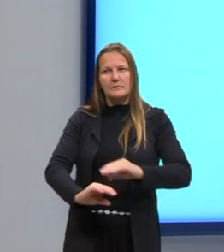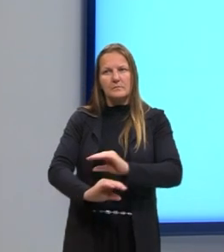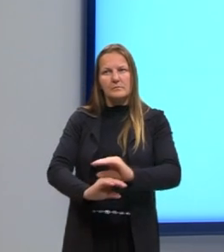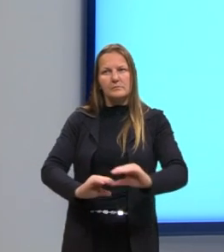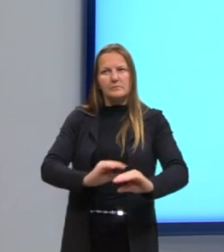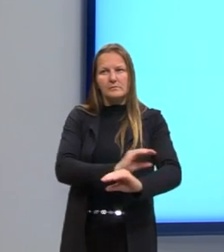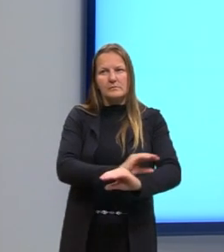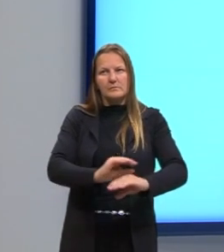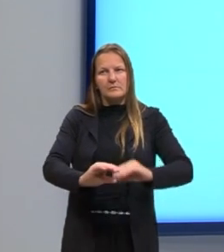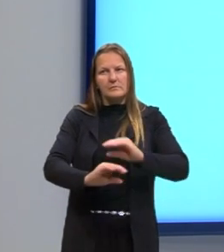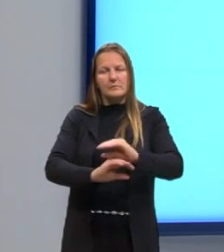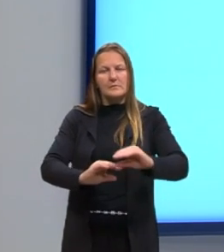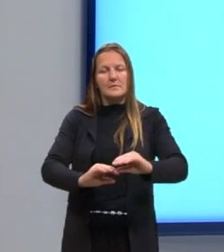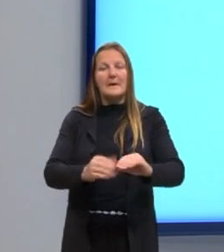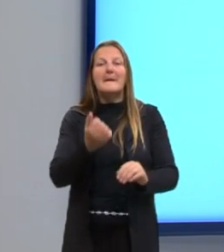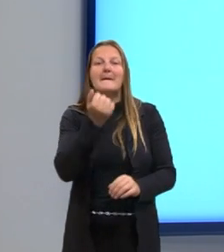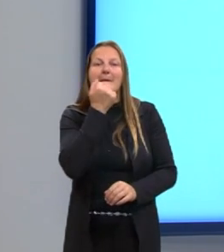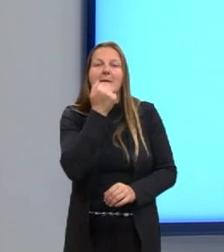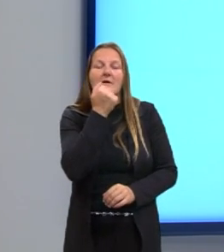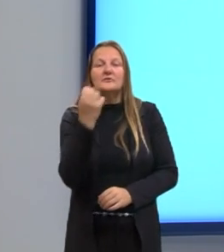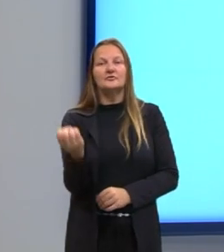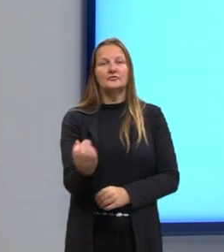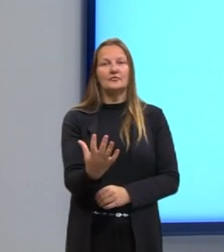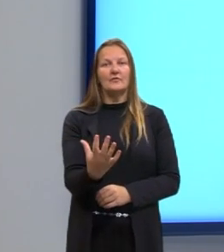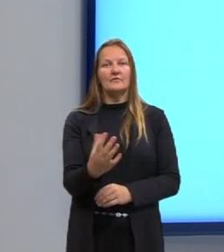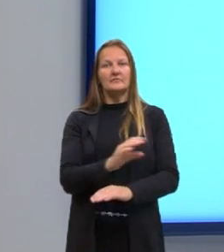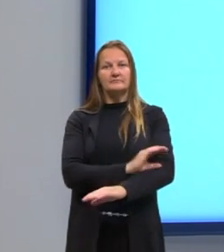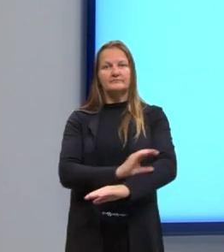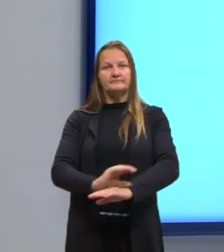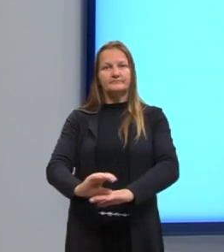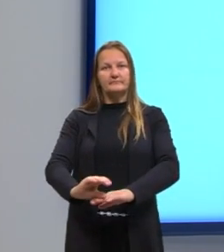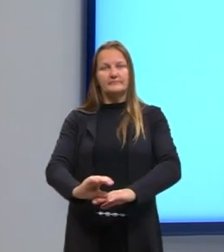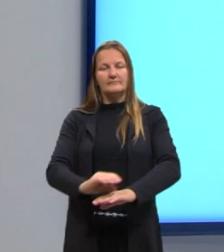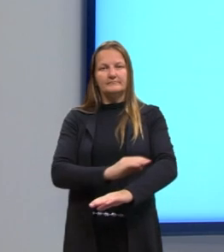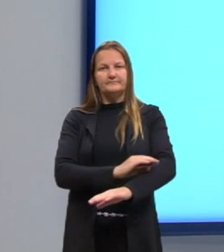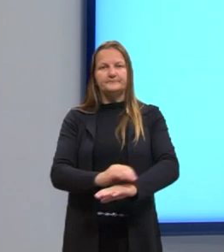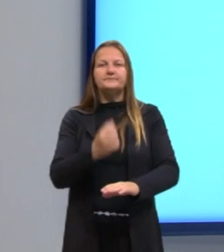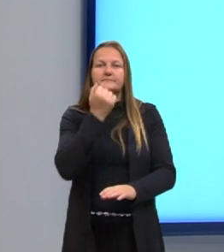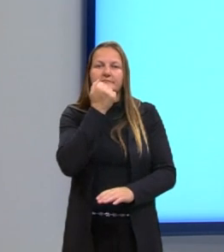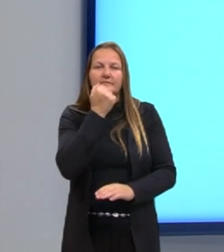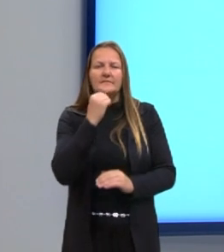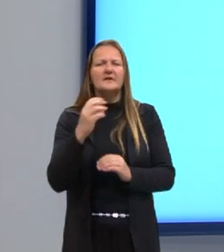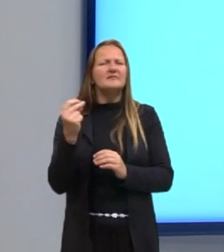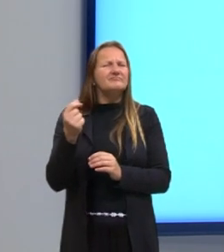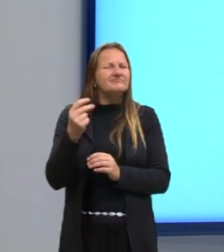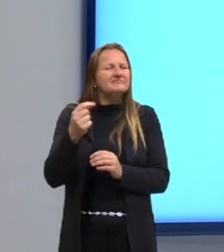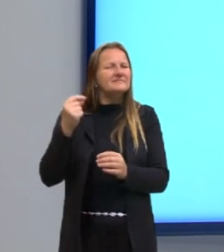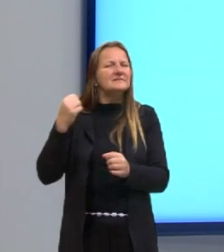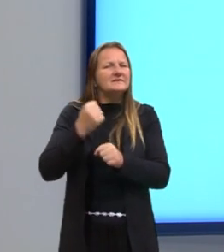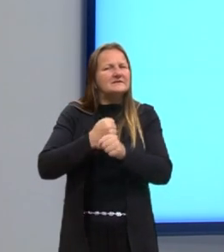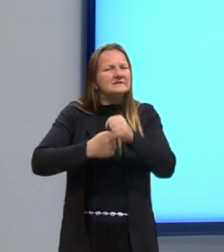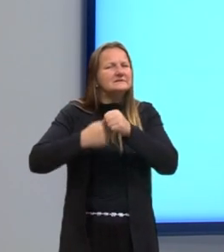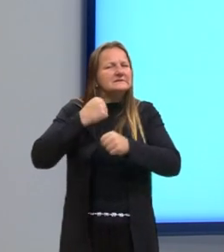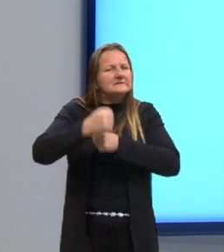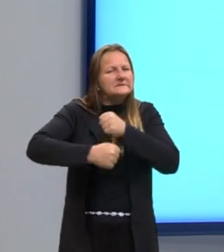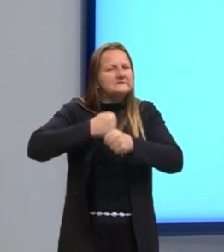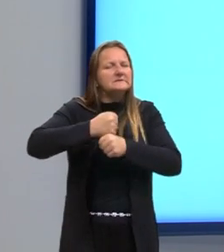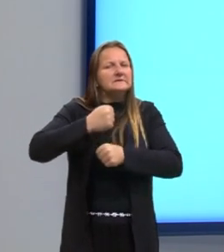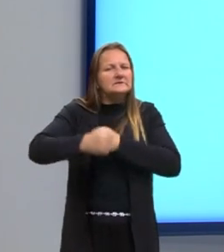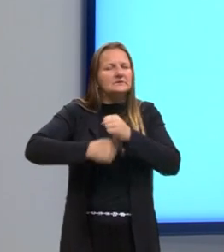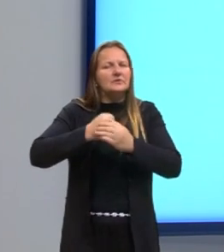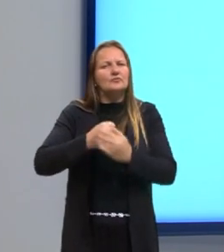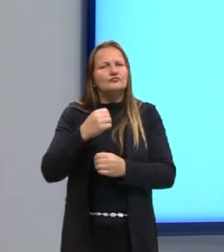formação de novas rochas. Depois, passando-se os anos, muitos e muitos anos, né, eras,